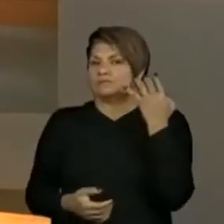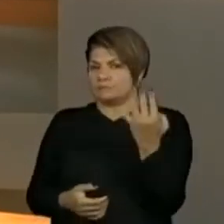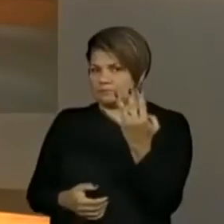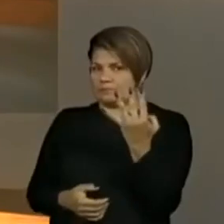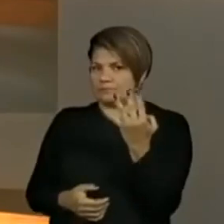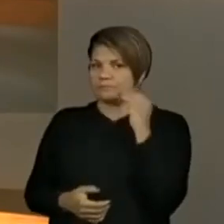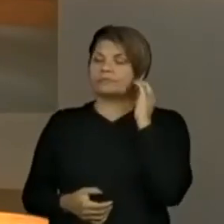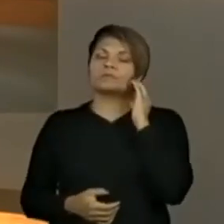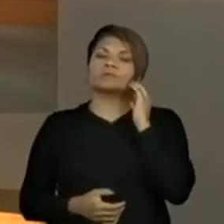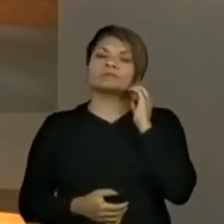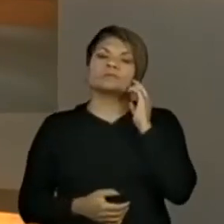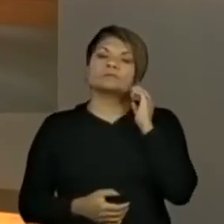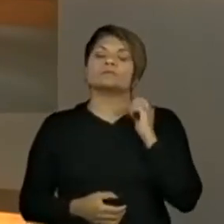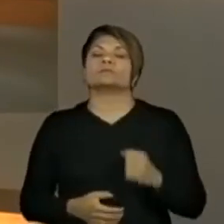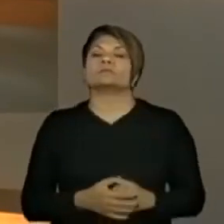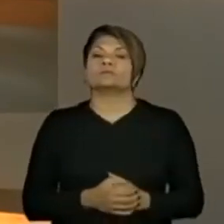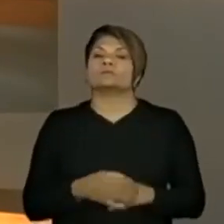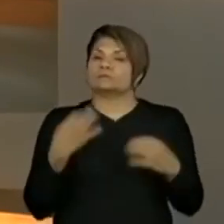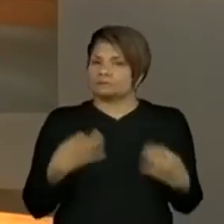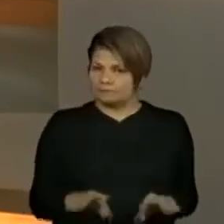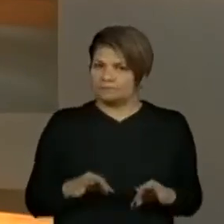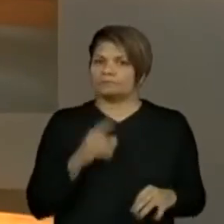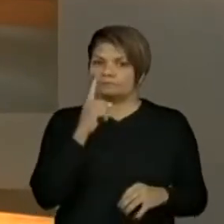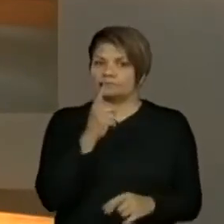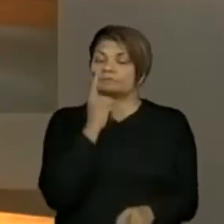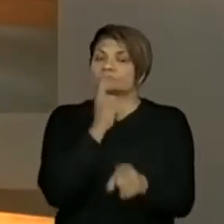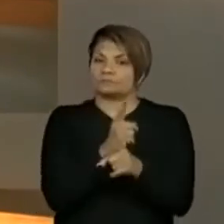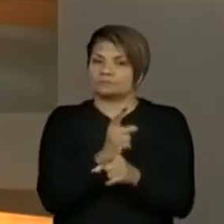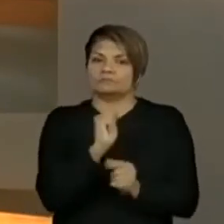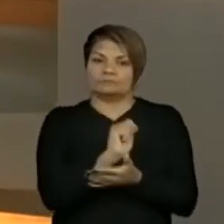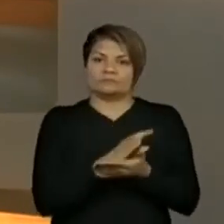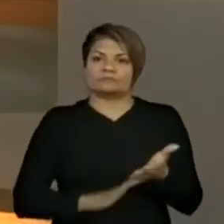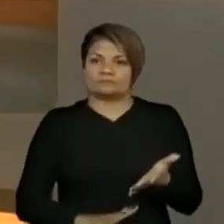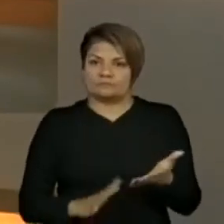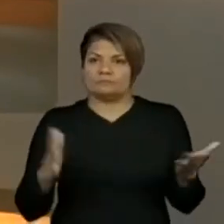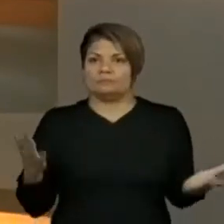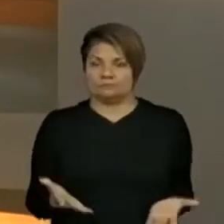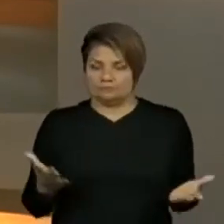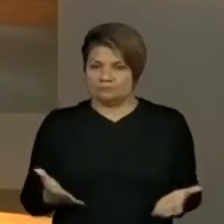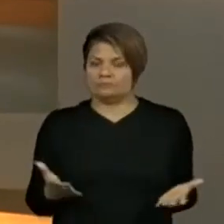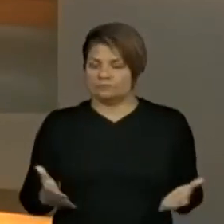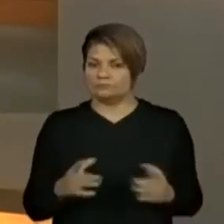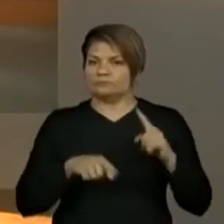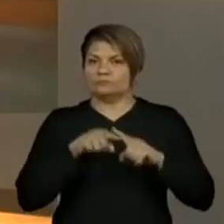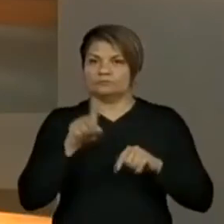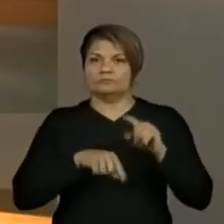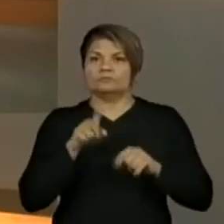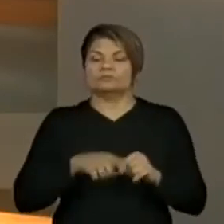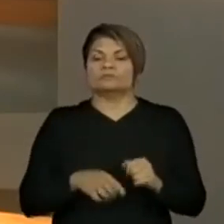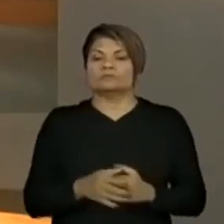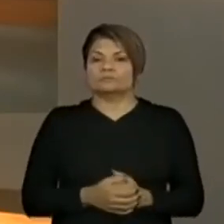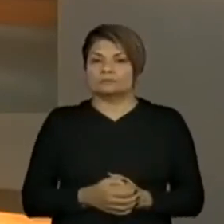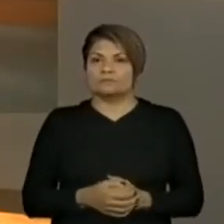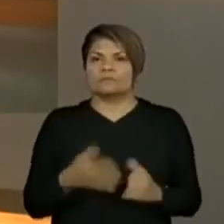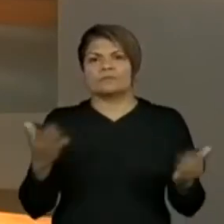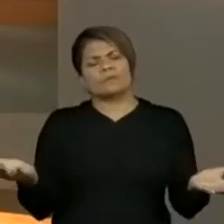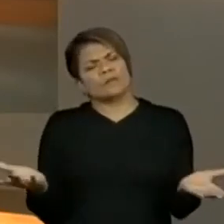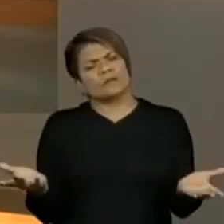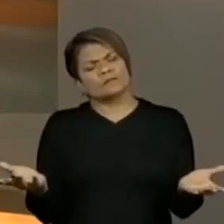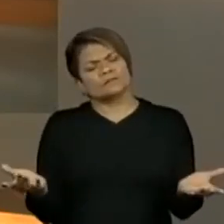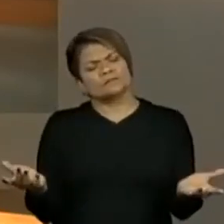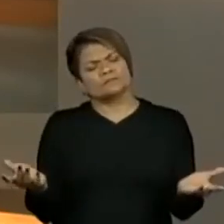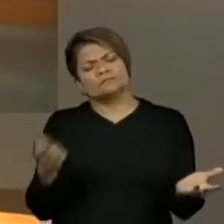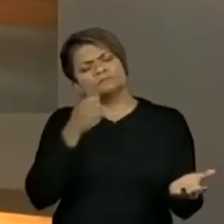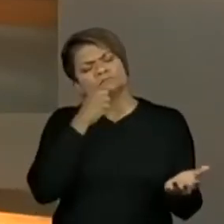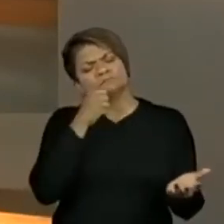Certo? Aí você já encontra a atividade de hoje aí no material. Mas, Prô, ainda não chegou o